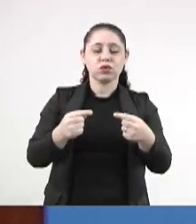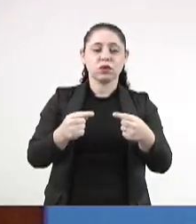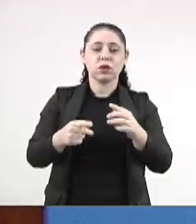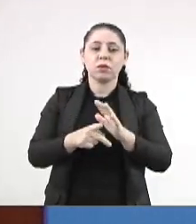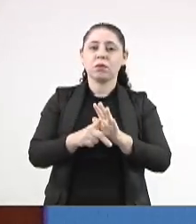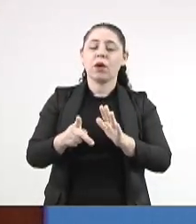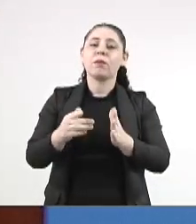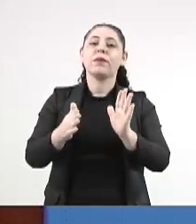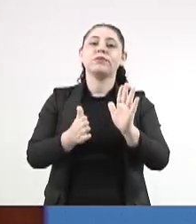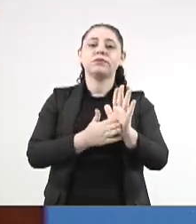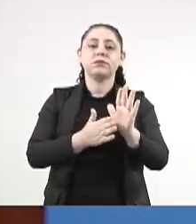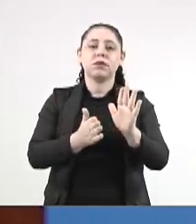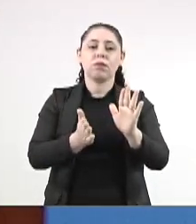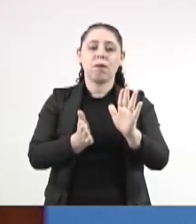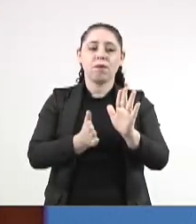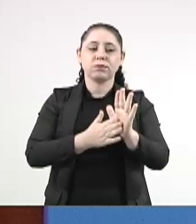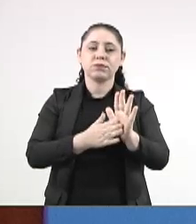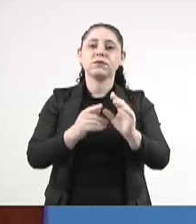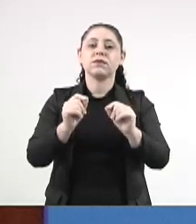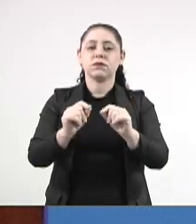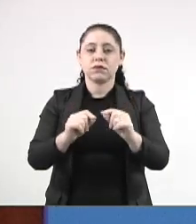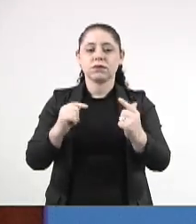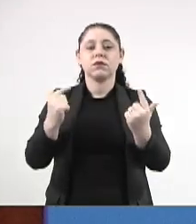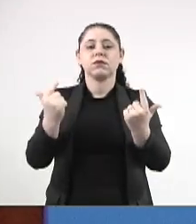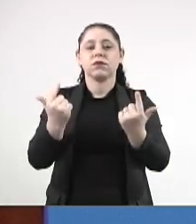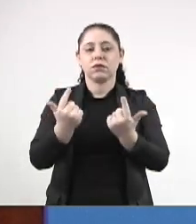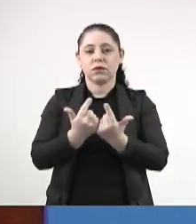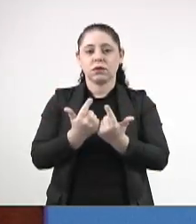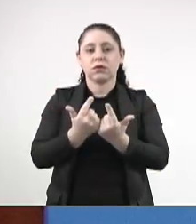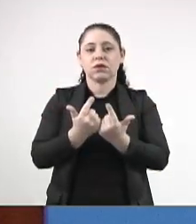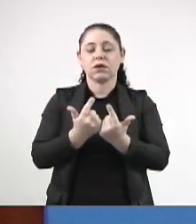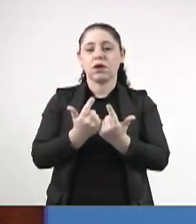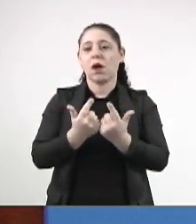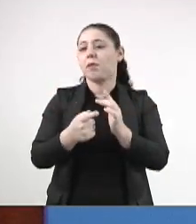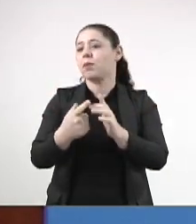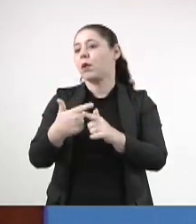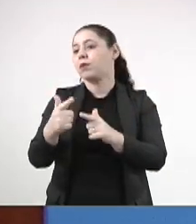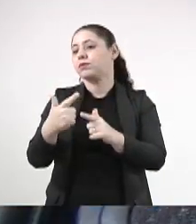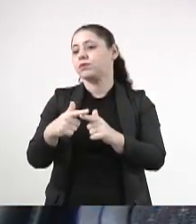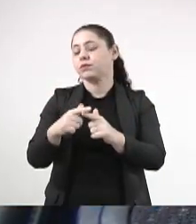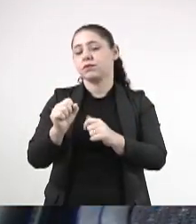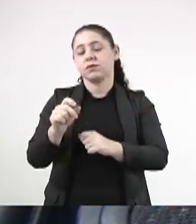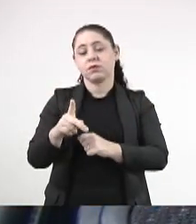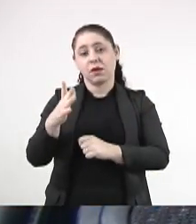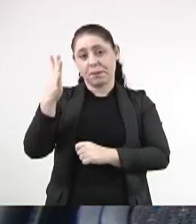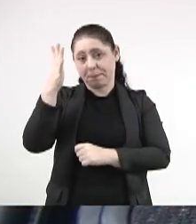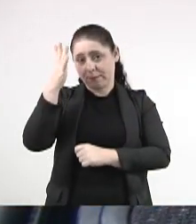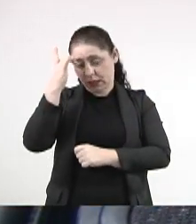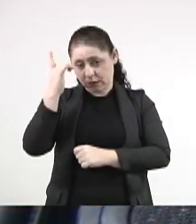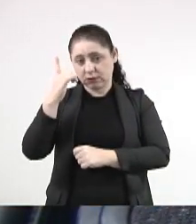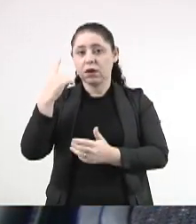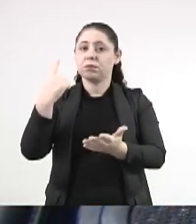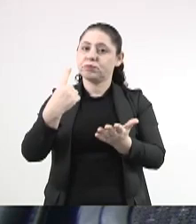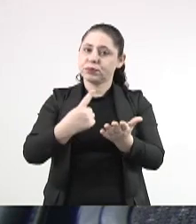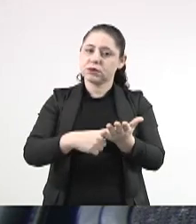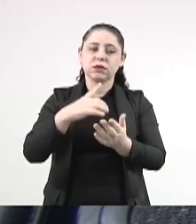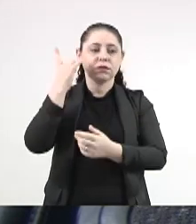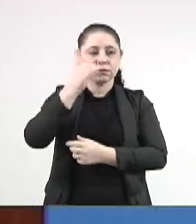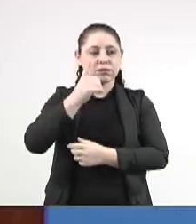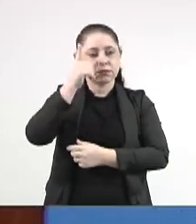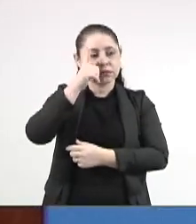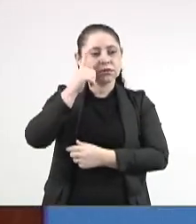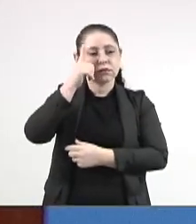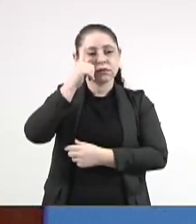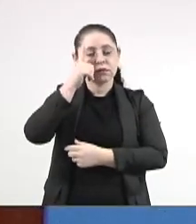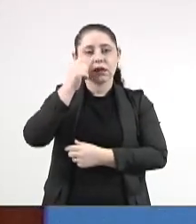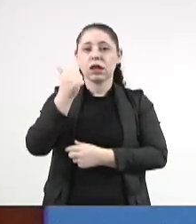uma proposta da Assembleia para essa questão dos aposentados. Então, amanhã, deputada Gleis, que está aqui no